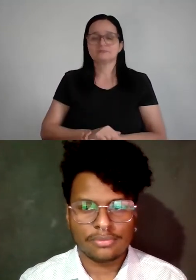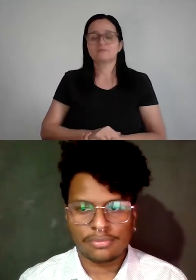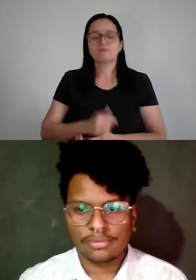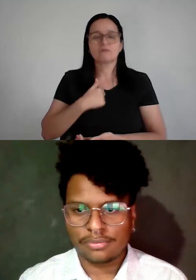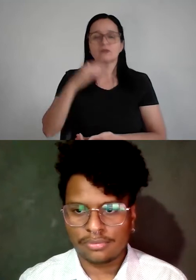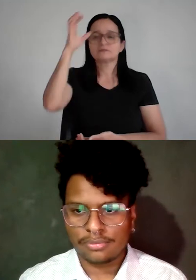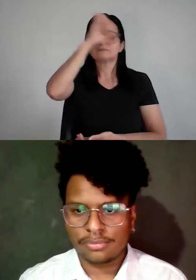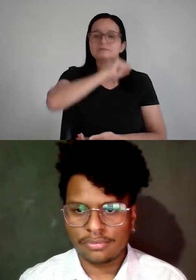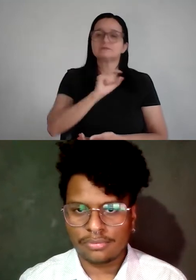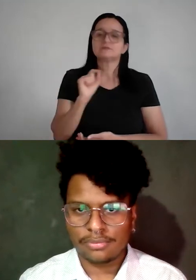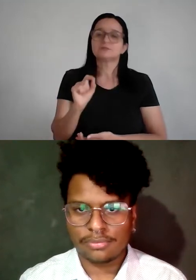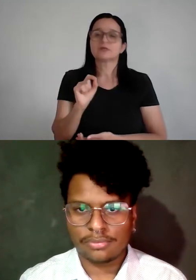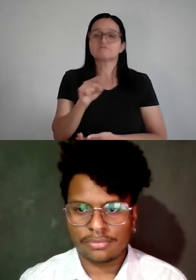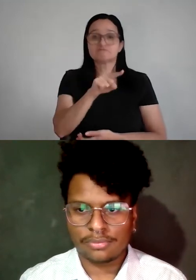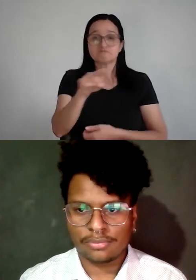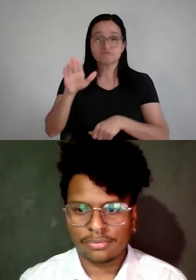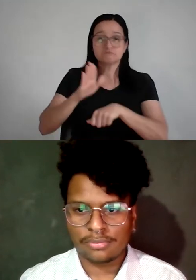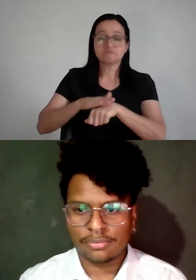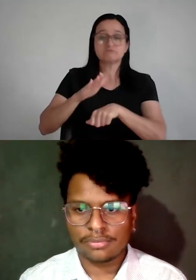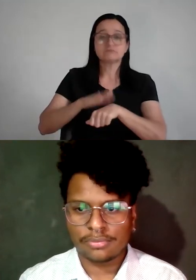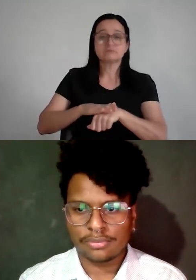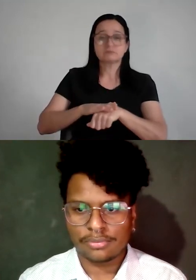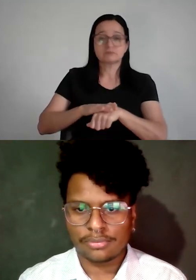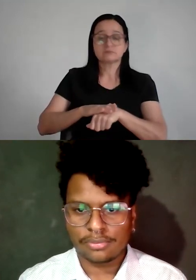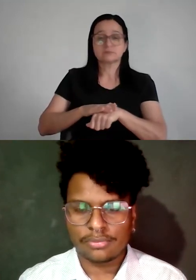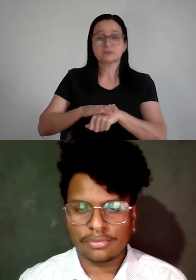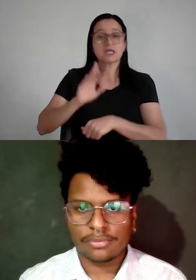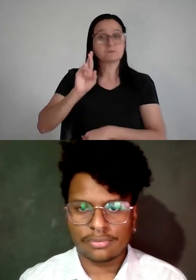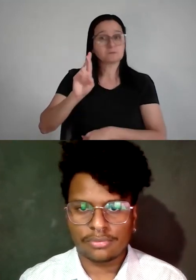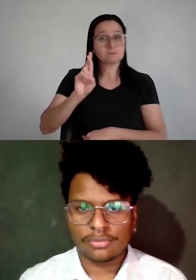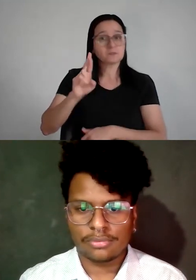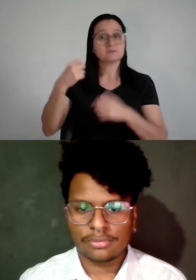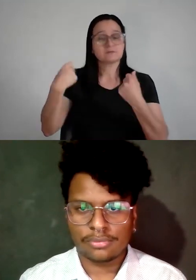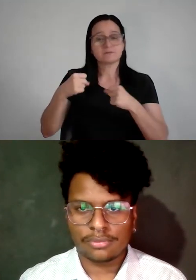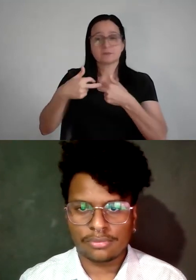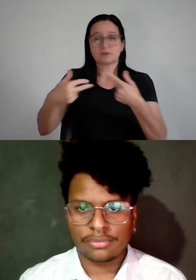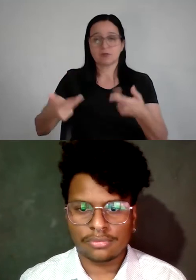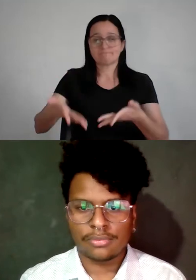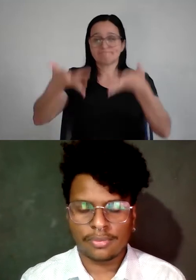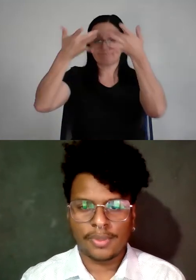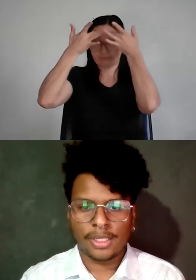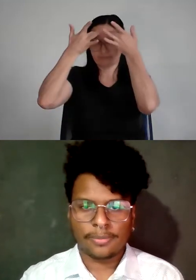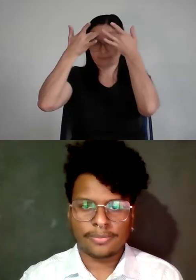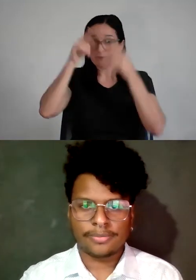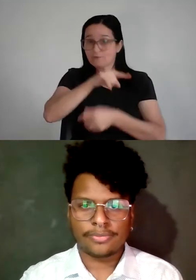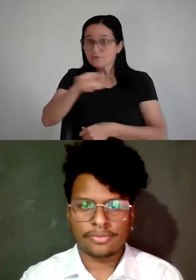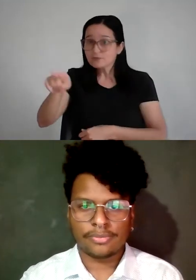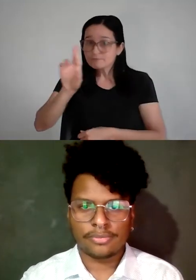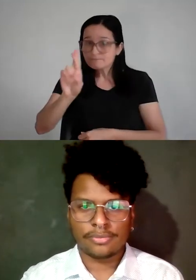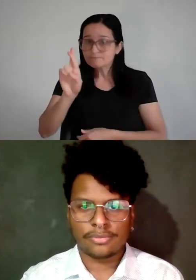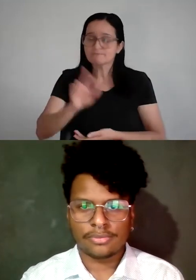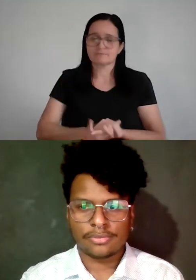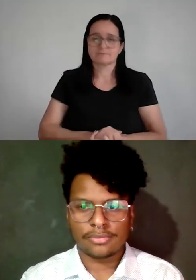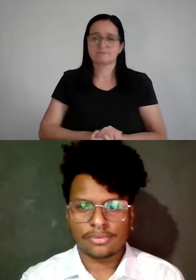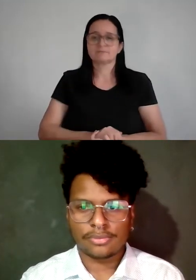é que você é responsável pelas suas necessidades, sabia? isso é uma coisa que eu queria que você levasse pra casa. Bom, eu preciso de